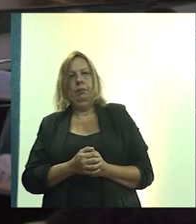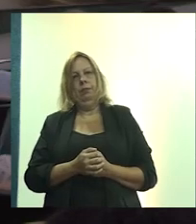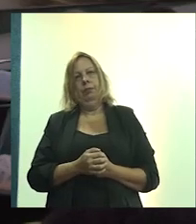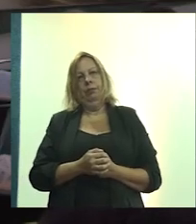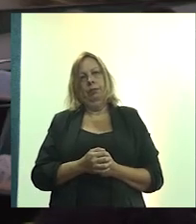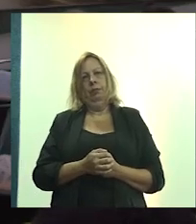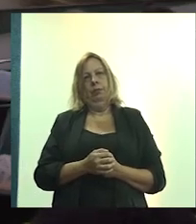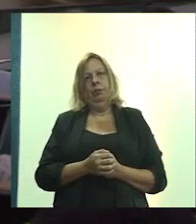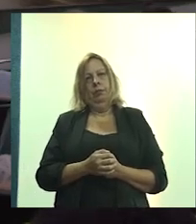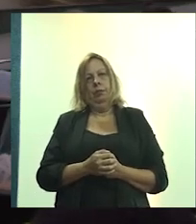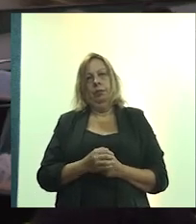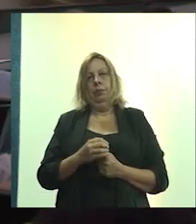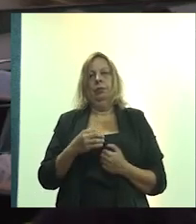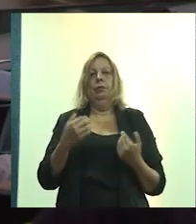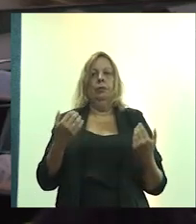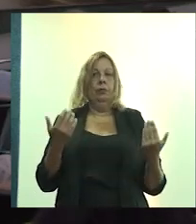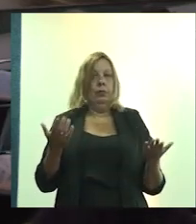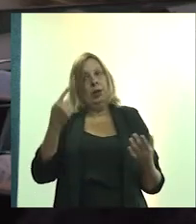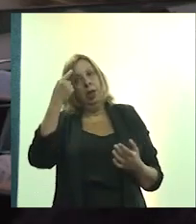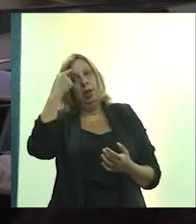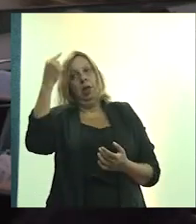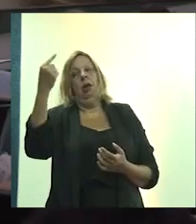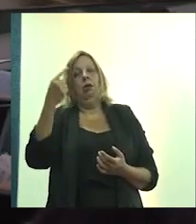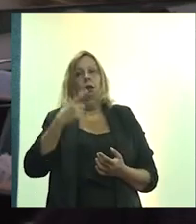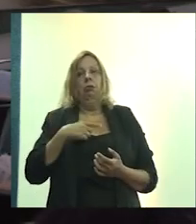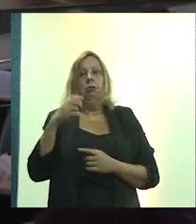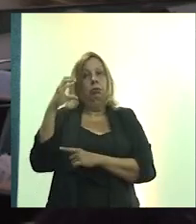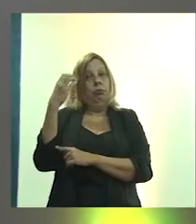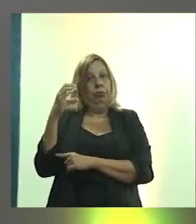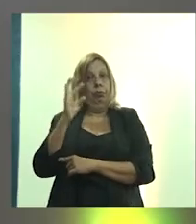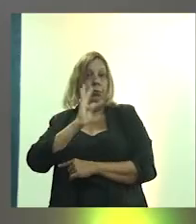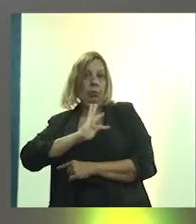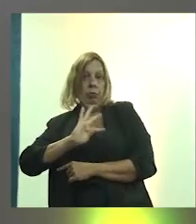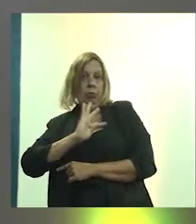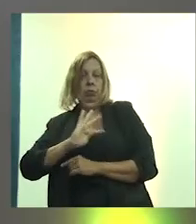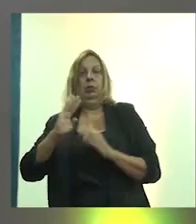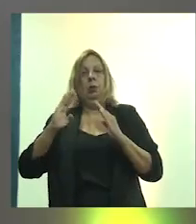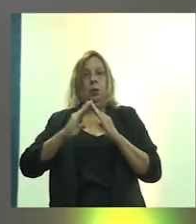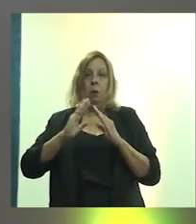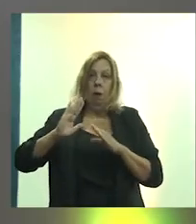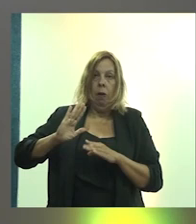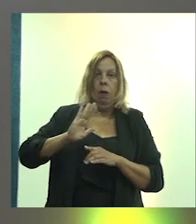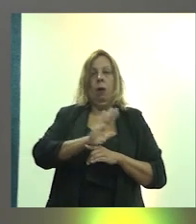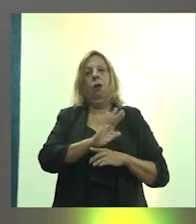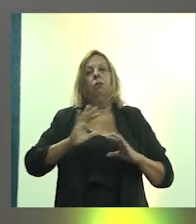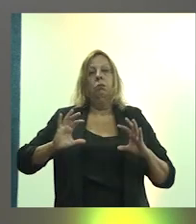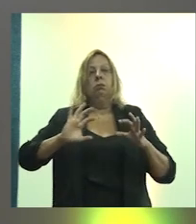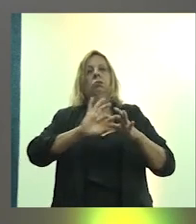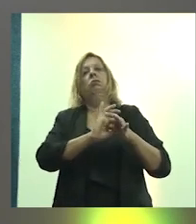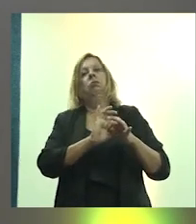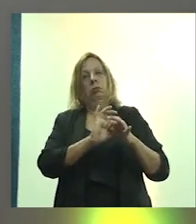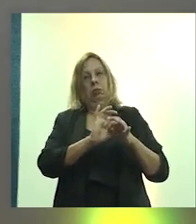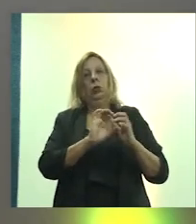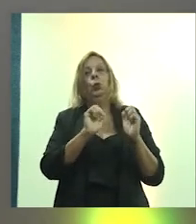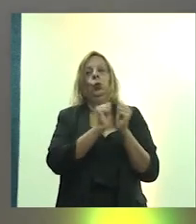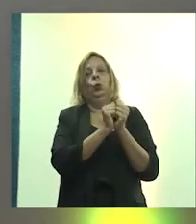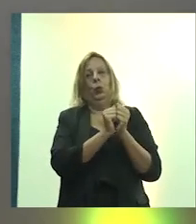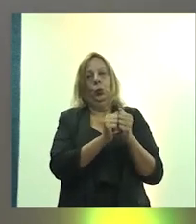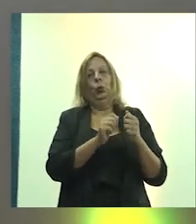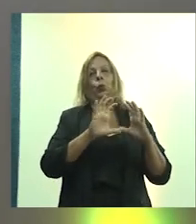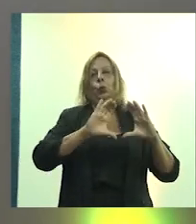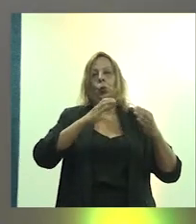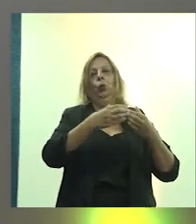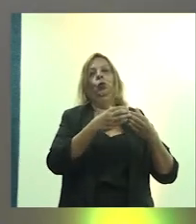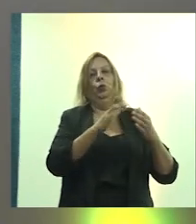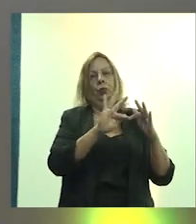Qual que a ideia? Que a assistência técnica à moradia ela esteja vinculada à assistência médica para a saúde.